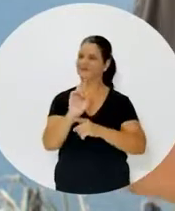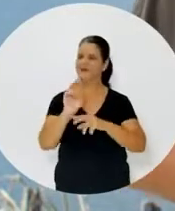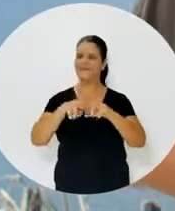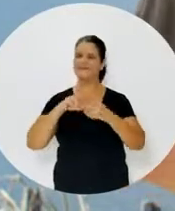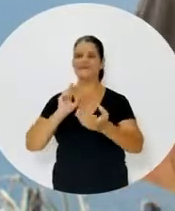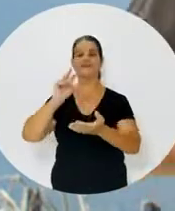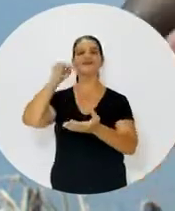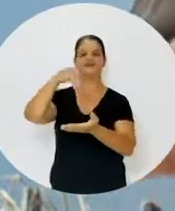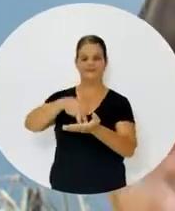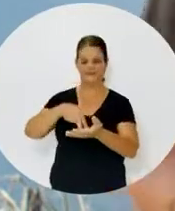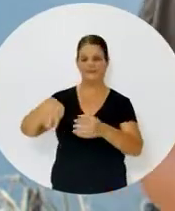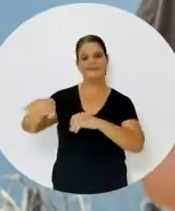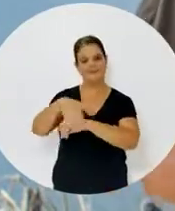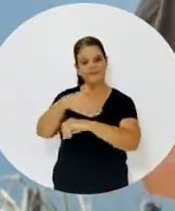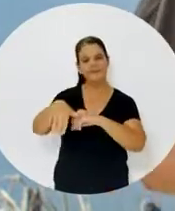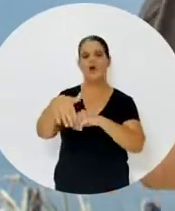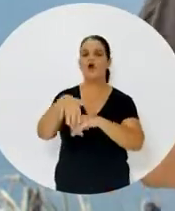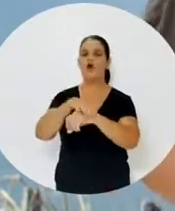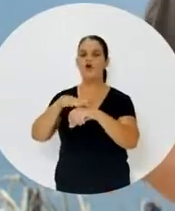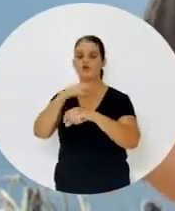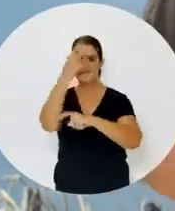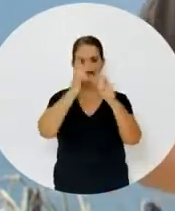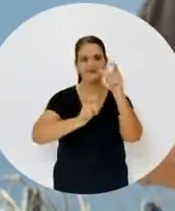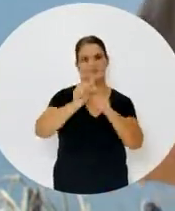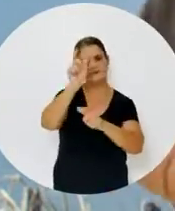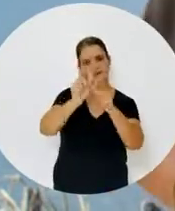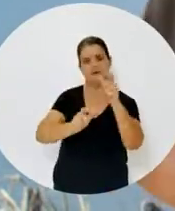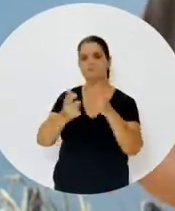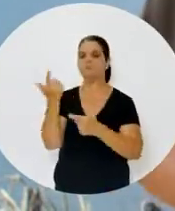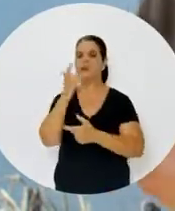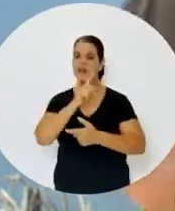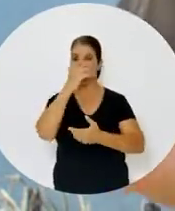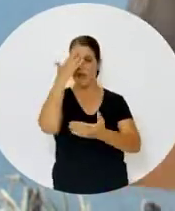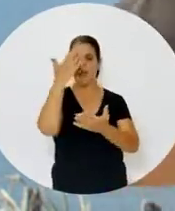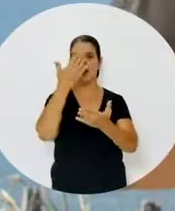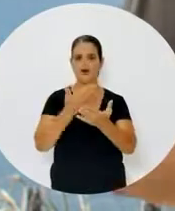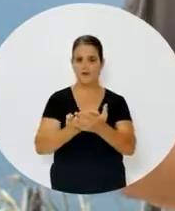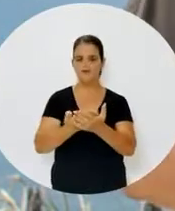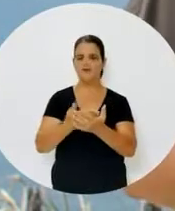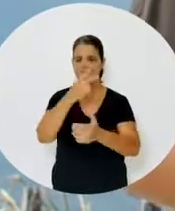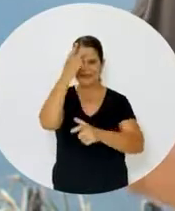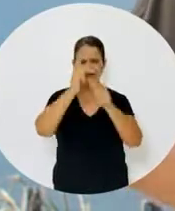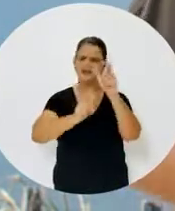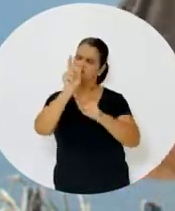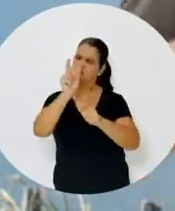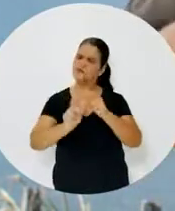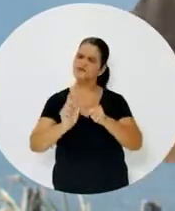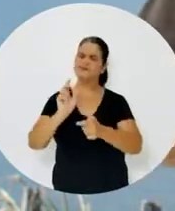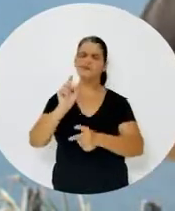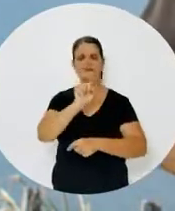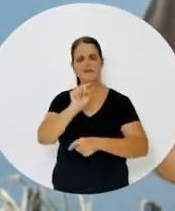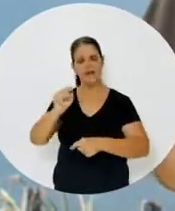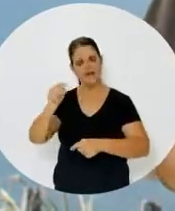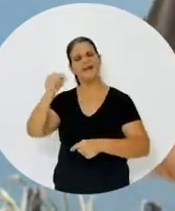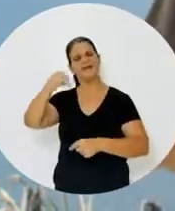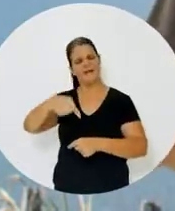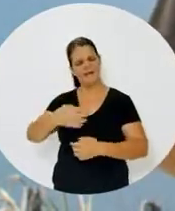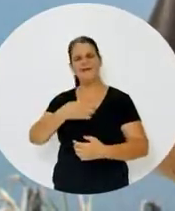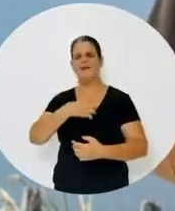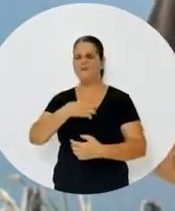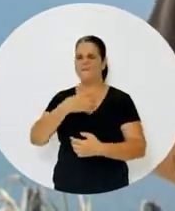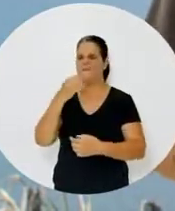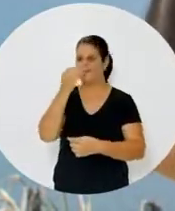Recife Por isso que a gente tá aqui Nas ruas, conversando com as pessoas Ganhando a confiança Daqueles que estão aqui